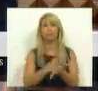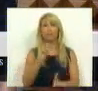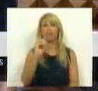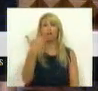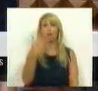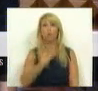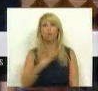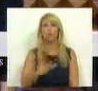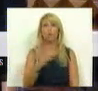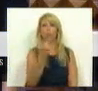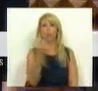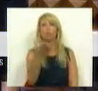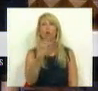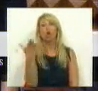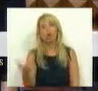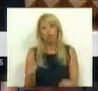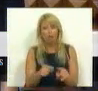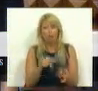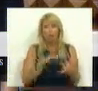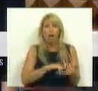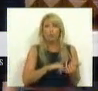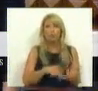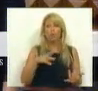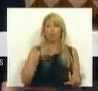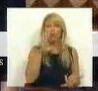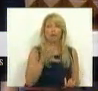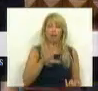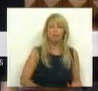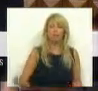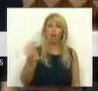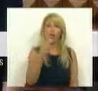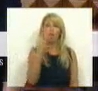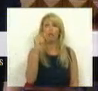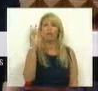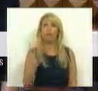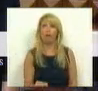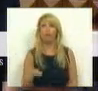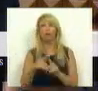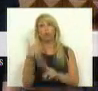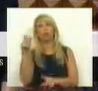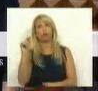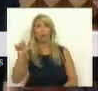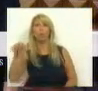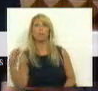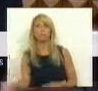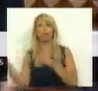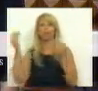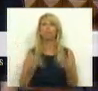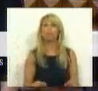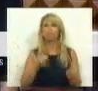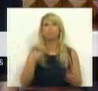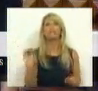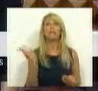2011 e daí que quer a Associação Nacional das OSFs, quer o Bloco de Esquerda e o PCP tenham apresentado iniciativas que visavam